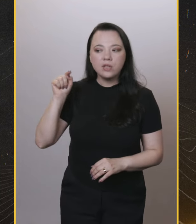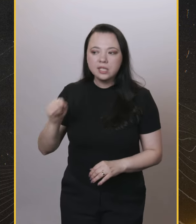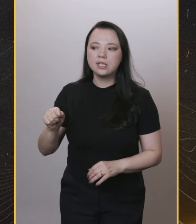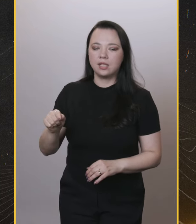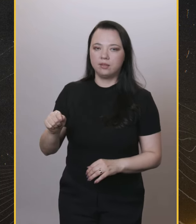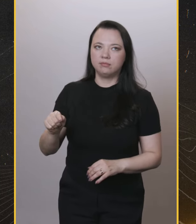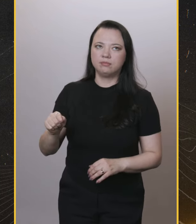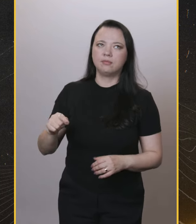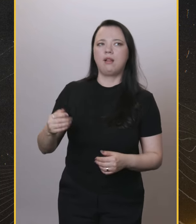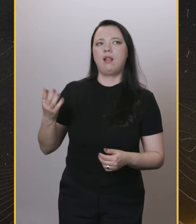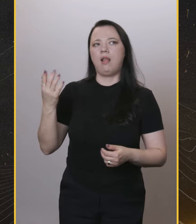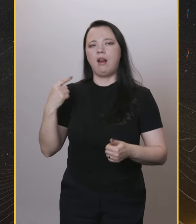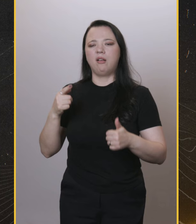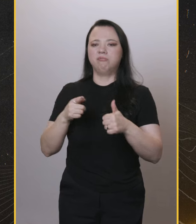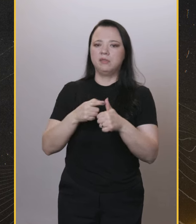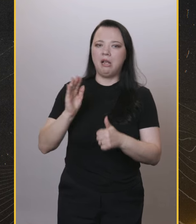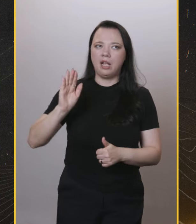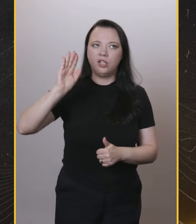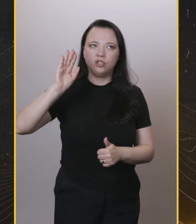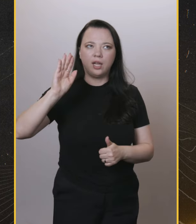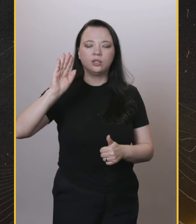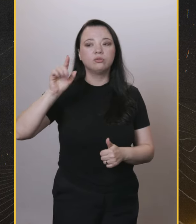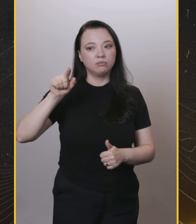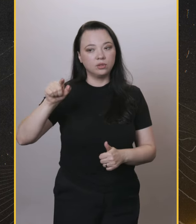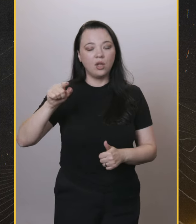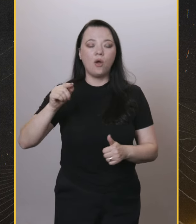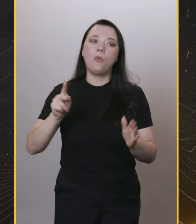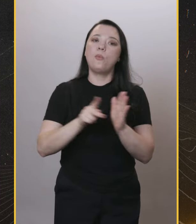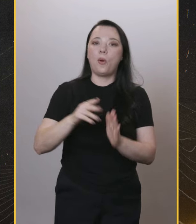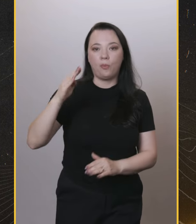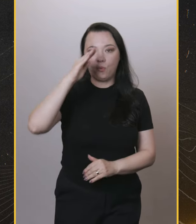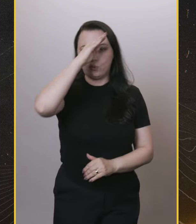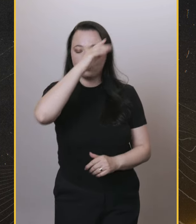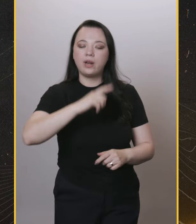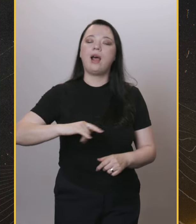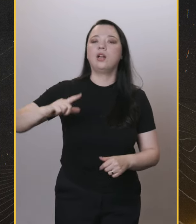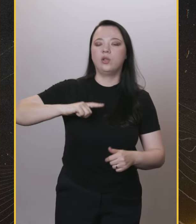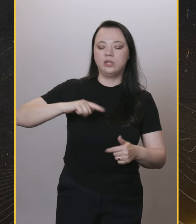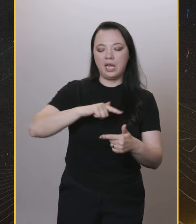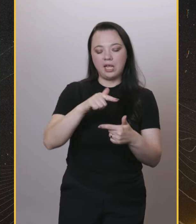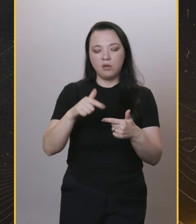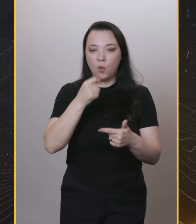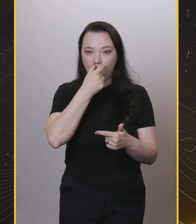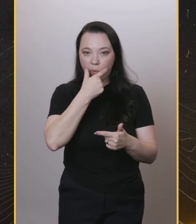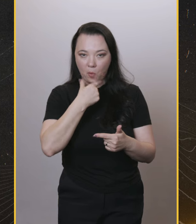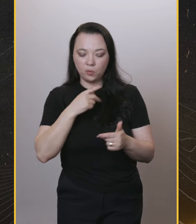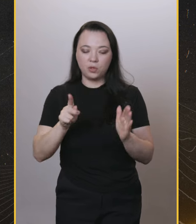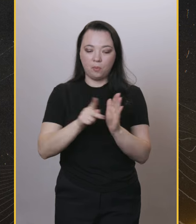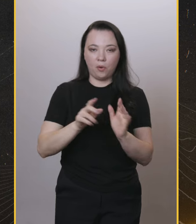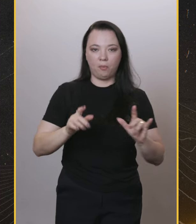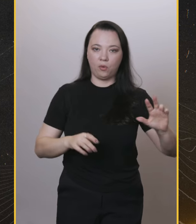campanha, Prefeitura de São Paulo está esquisita, de uma forma geral. E aí, lá no começo, você é o